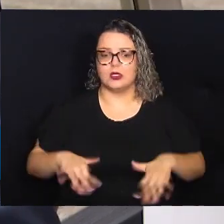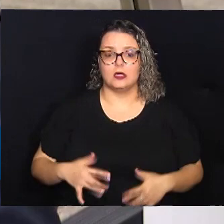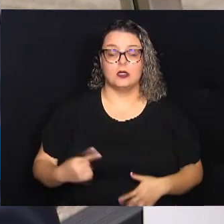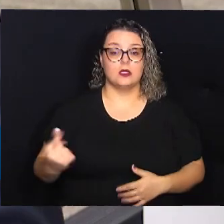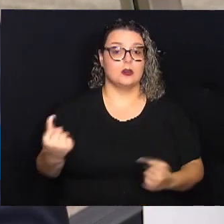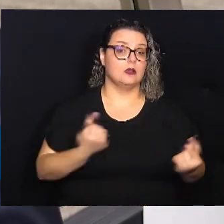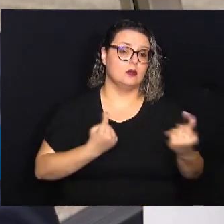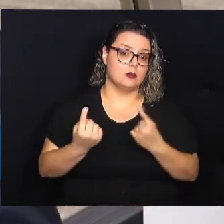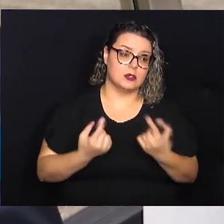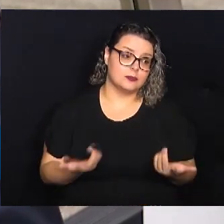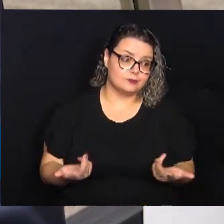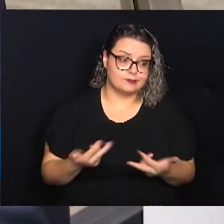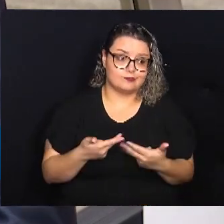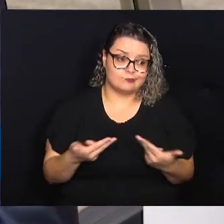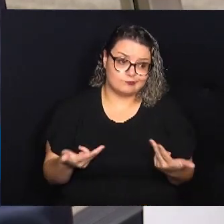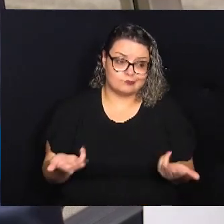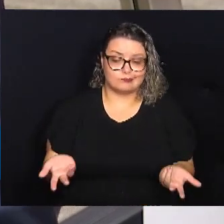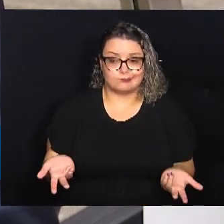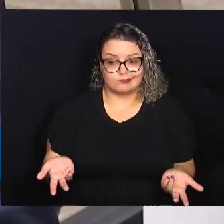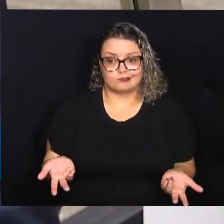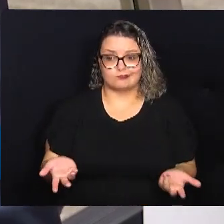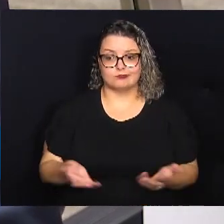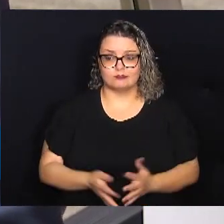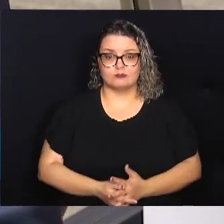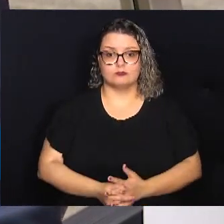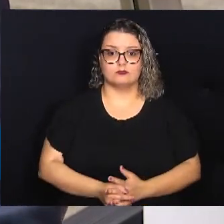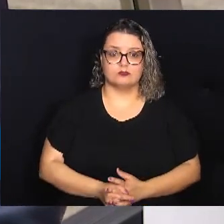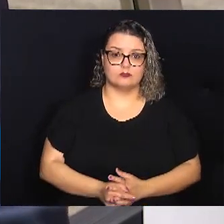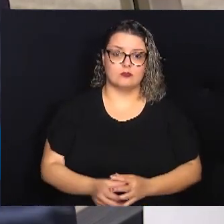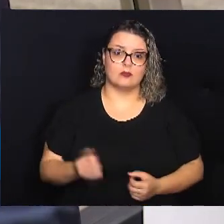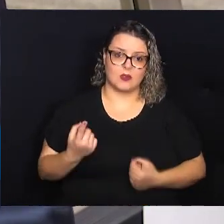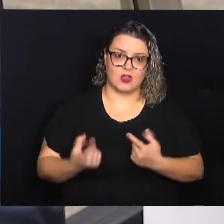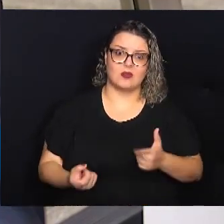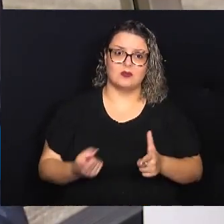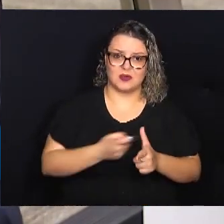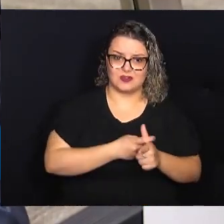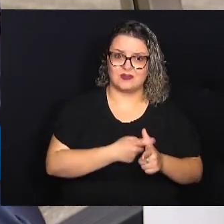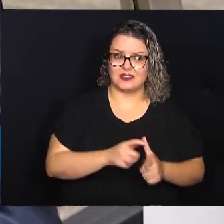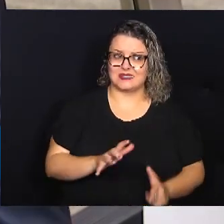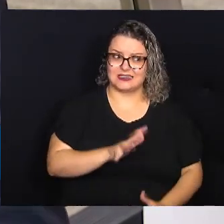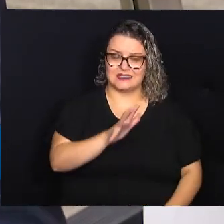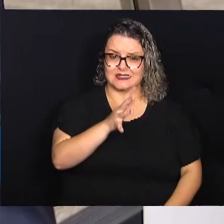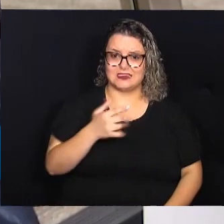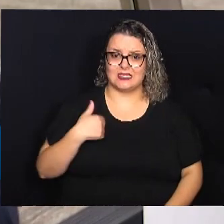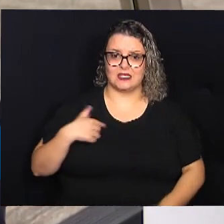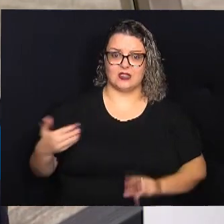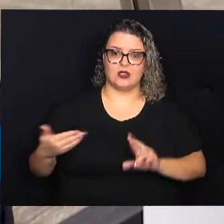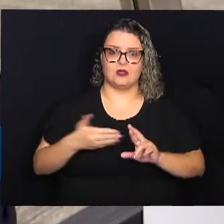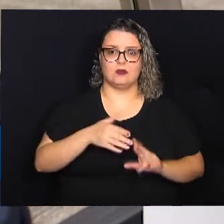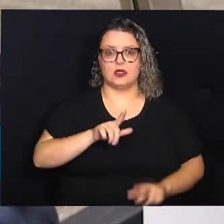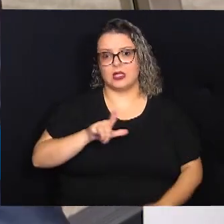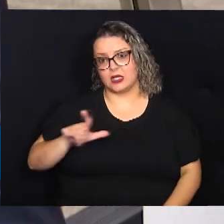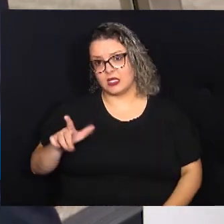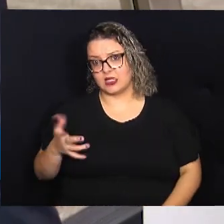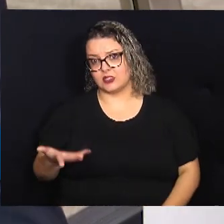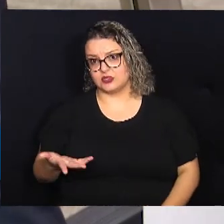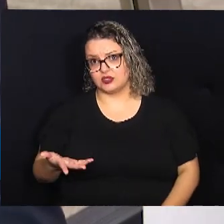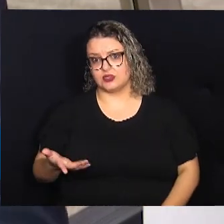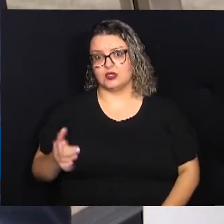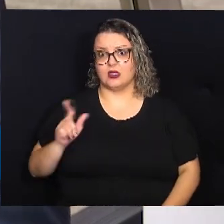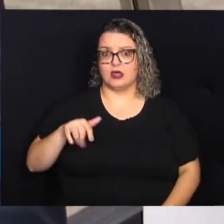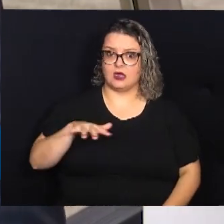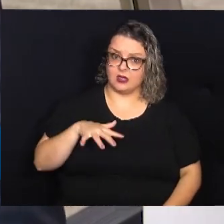E eles me procuram e são coisas assim, alguns débitos altíssimos. Eu represento aqui a região leste,